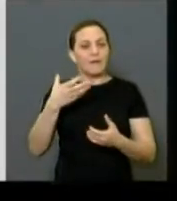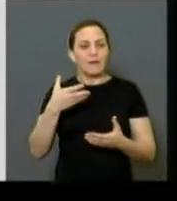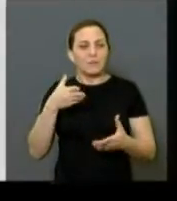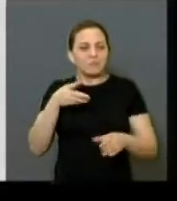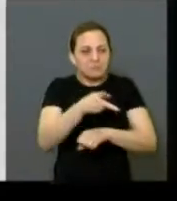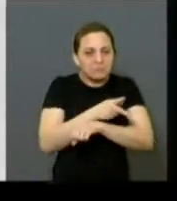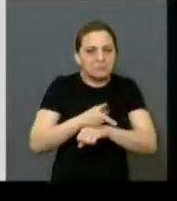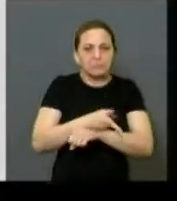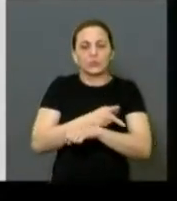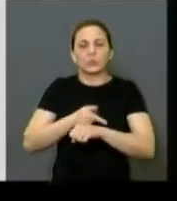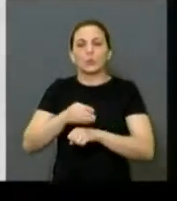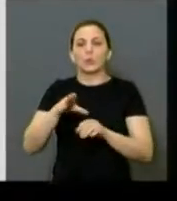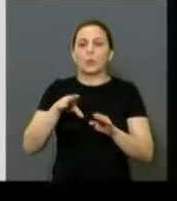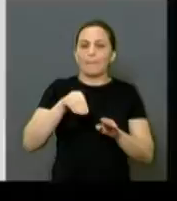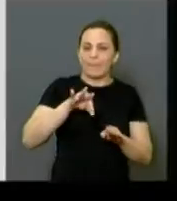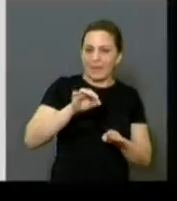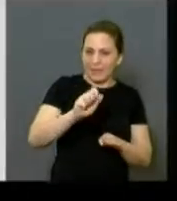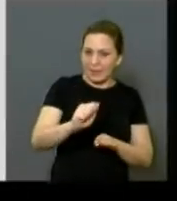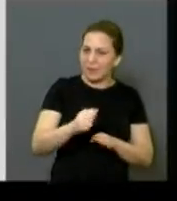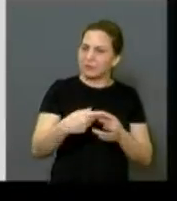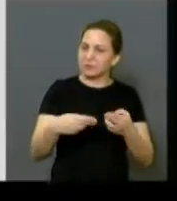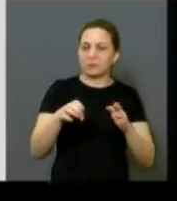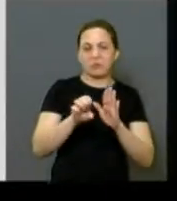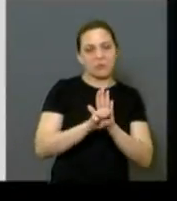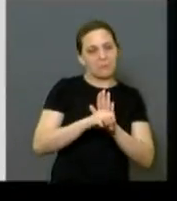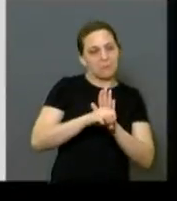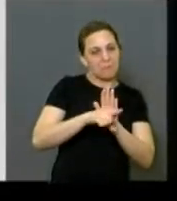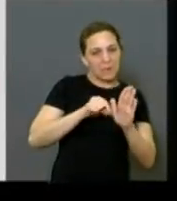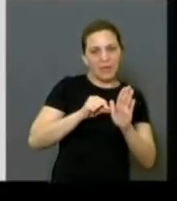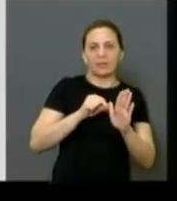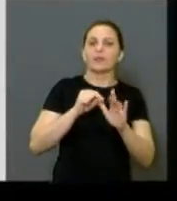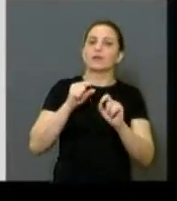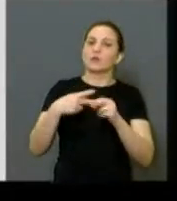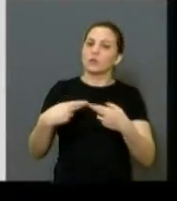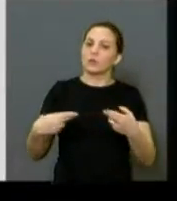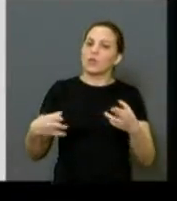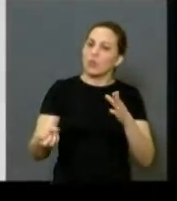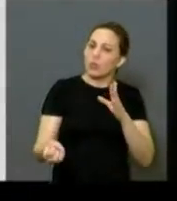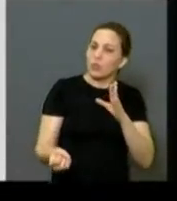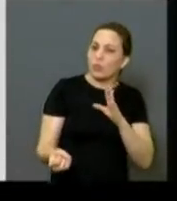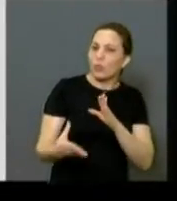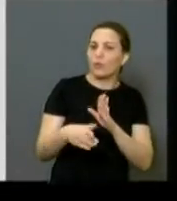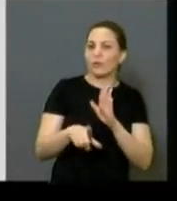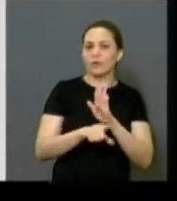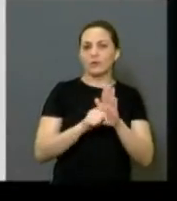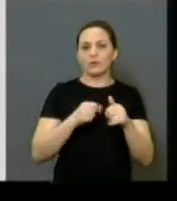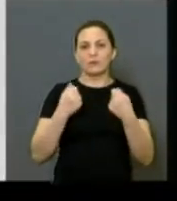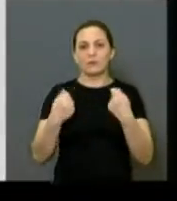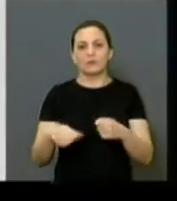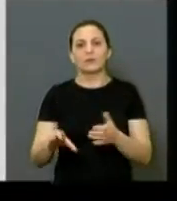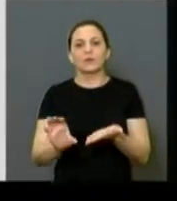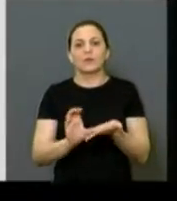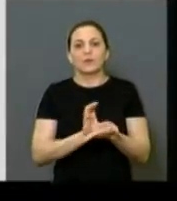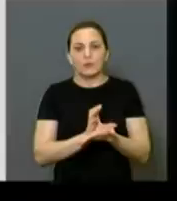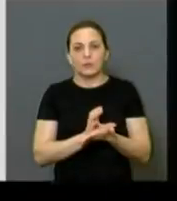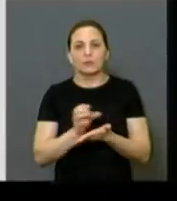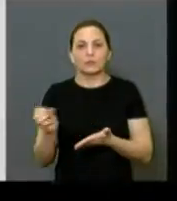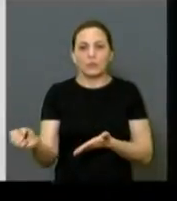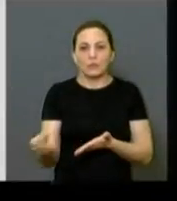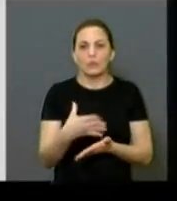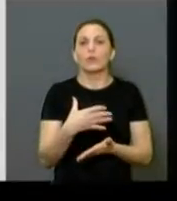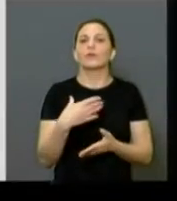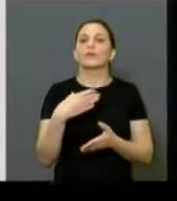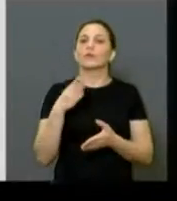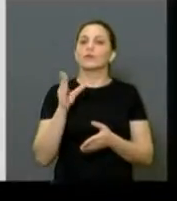de emendas aqui, eu corro atrás. E hoje também eu corri atrás de novas emendas, de novos recursos. Já que não